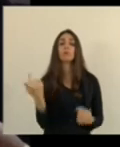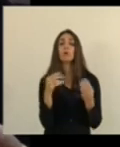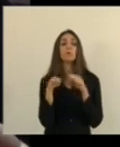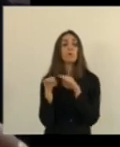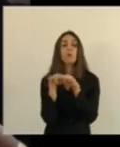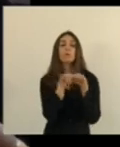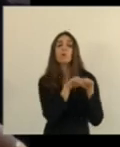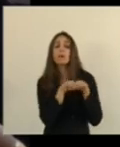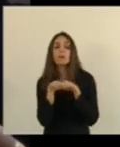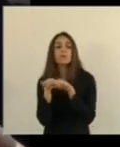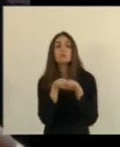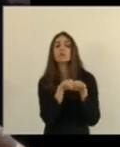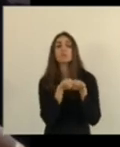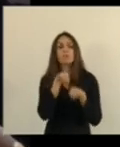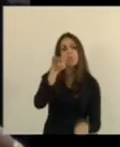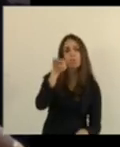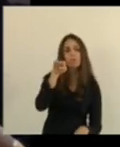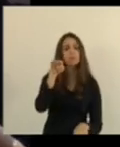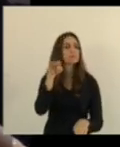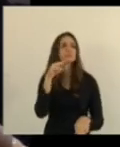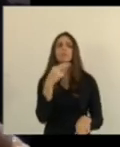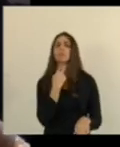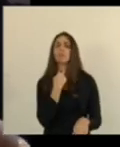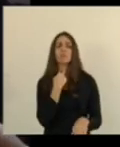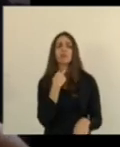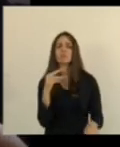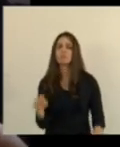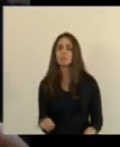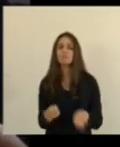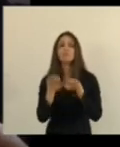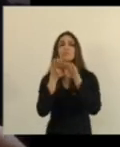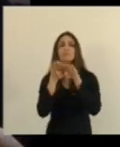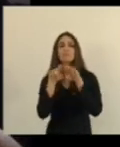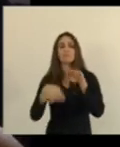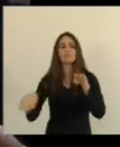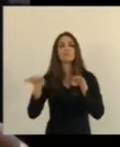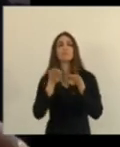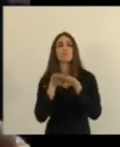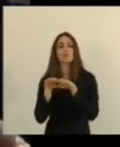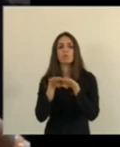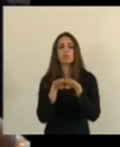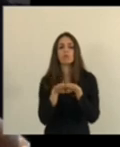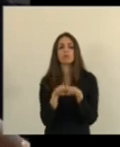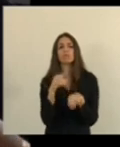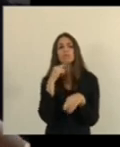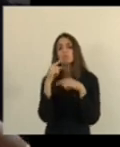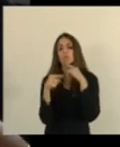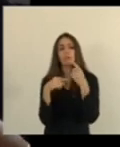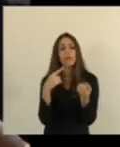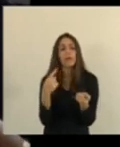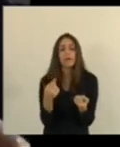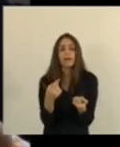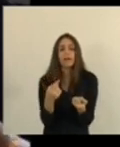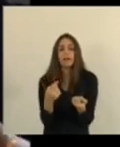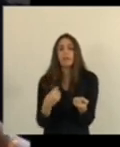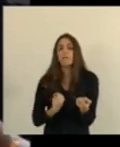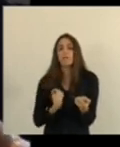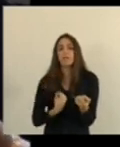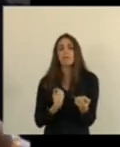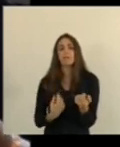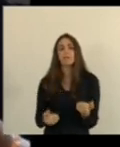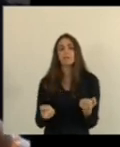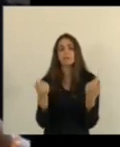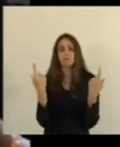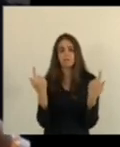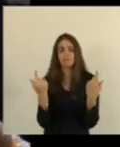mesmo lugar voltaremos. Então, não há o que justifique nós termos uma vida diferente.